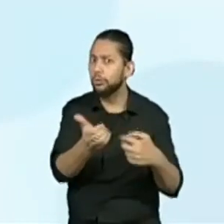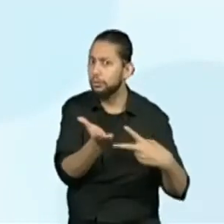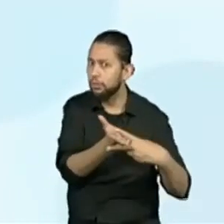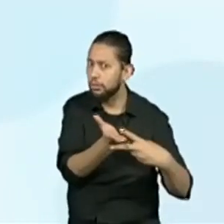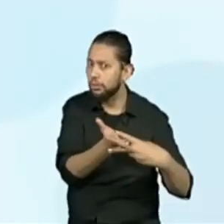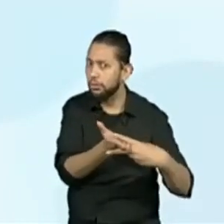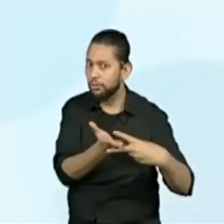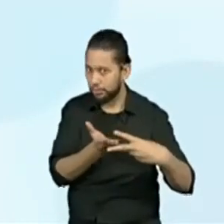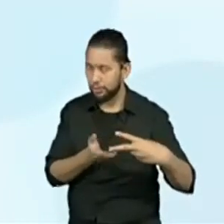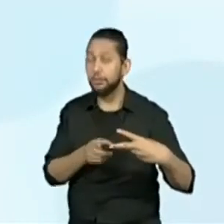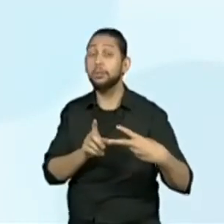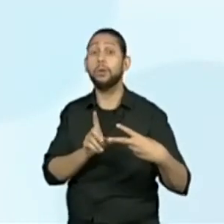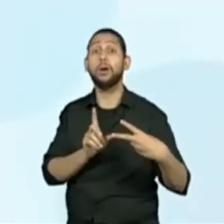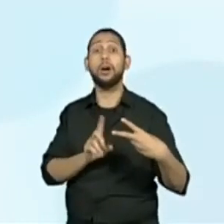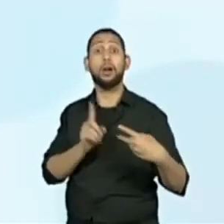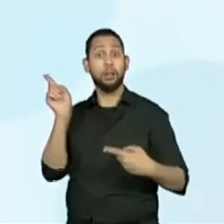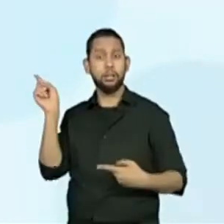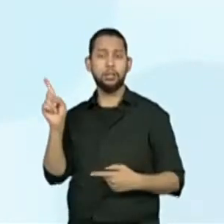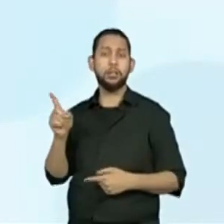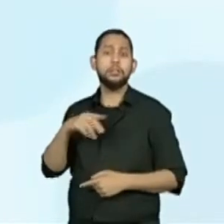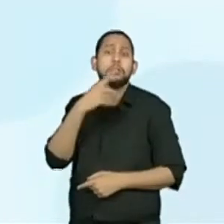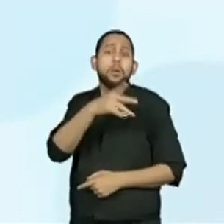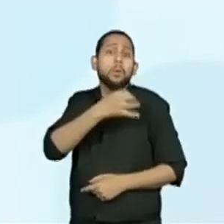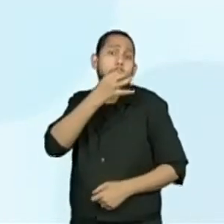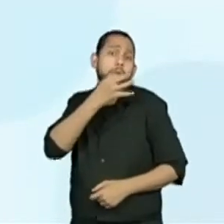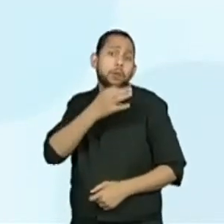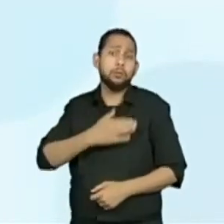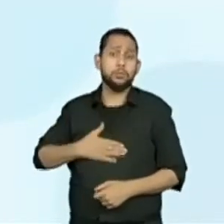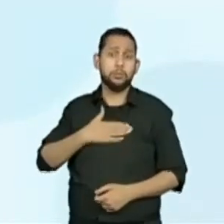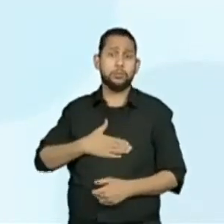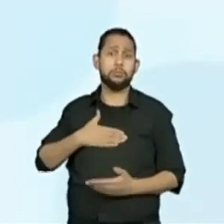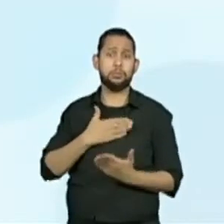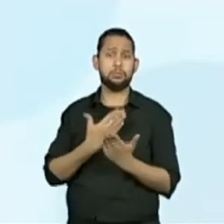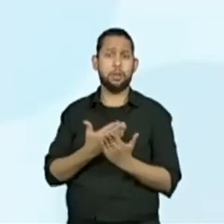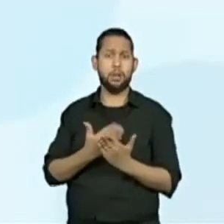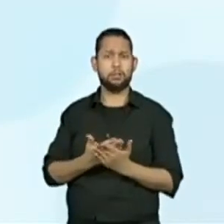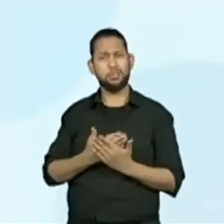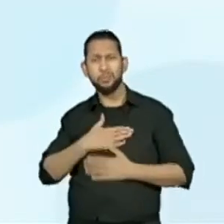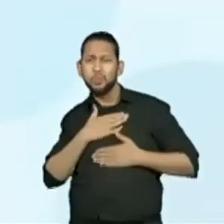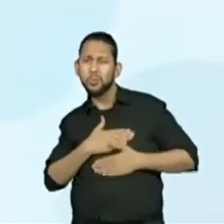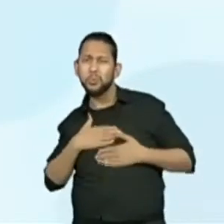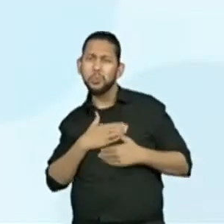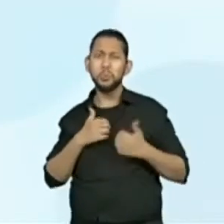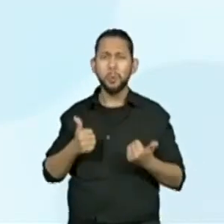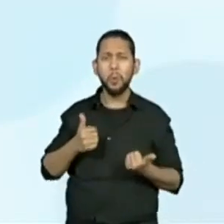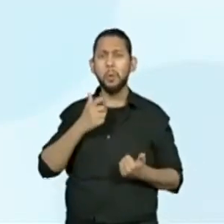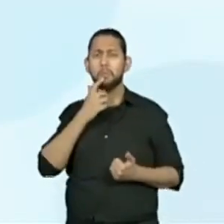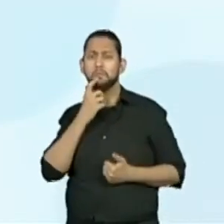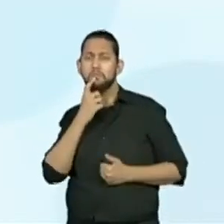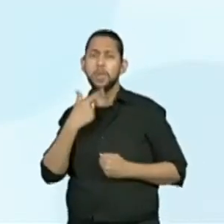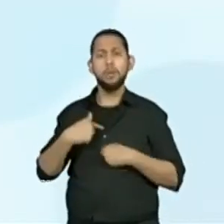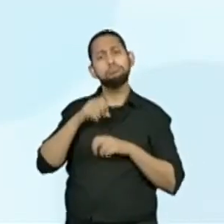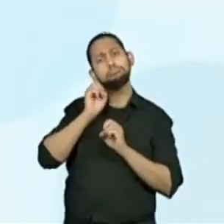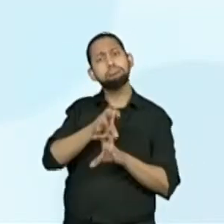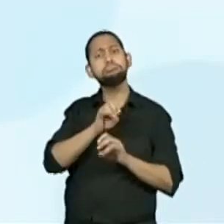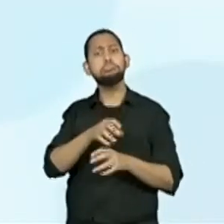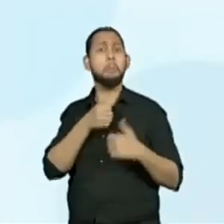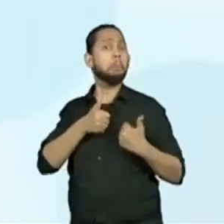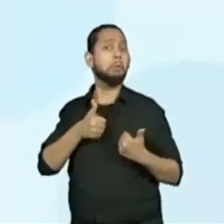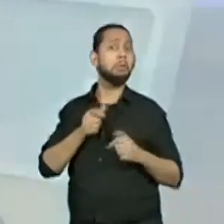mas aí, ó, nessa tela é a opinião de vocês sobre como nós estamos processando o trabalho aqui. Como a gente está